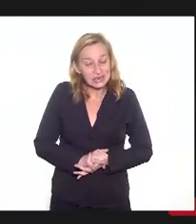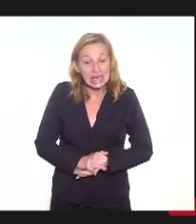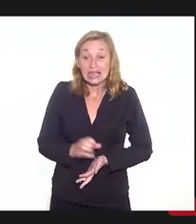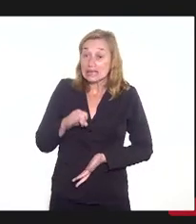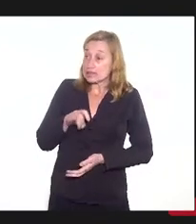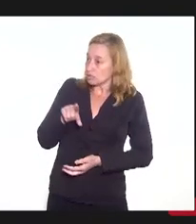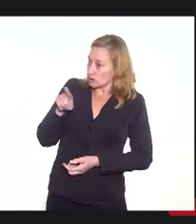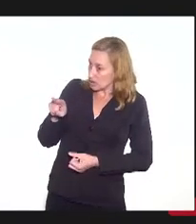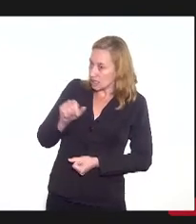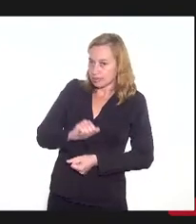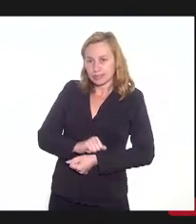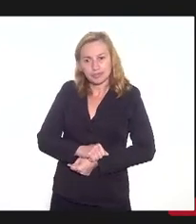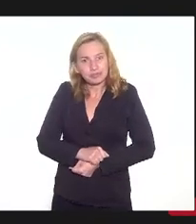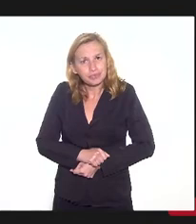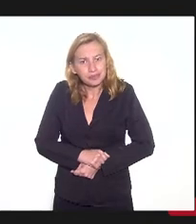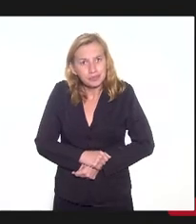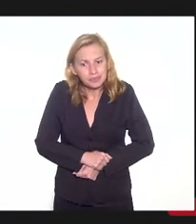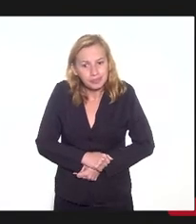você